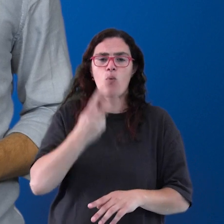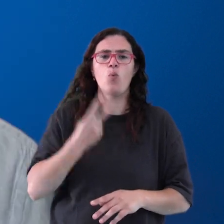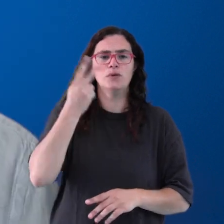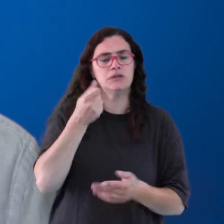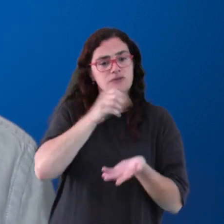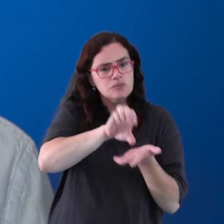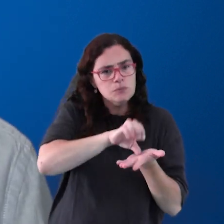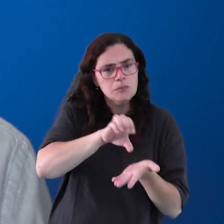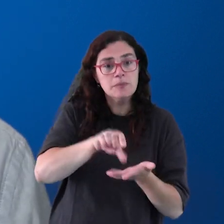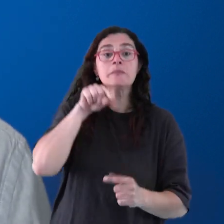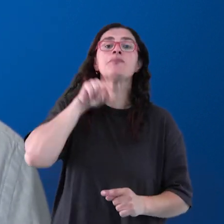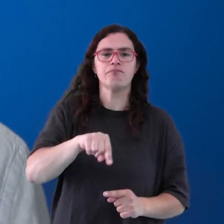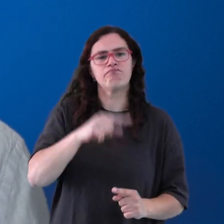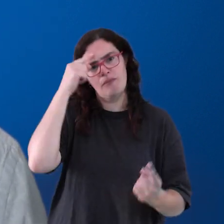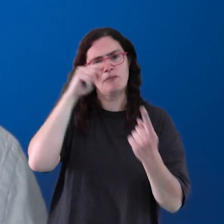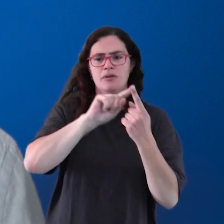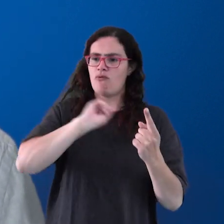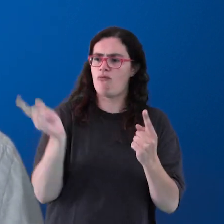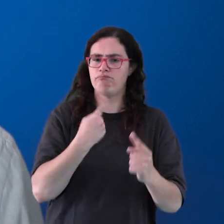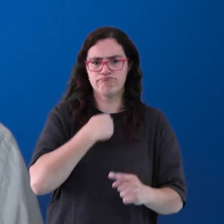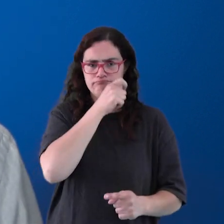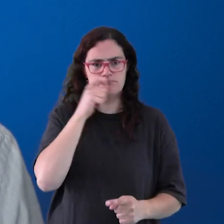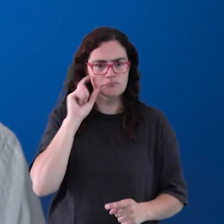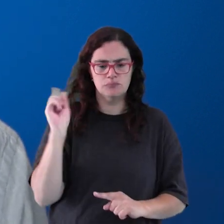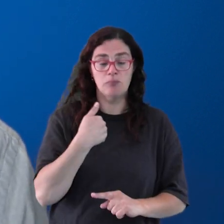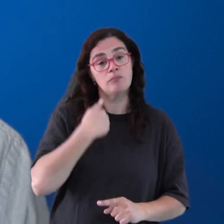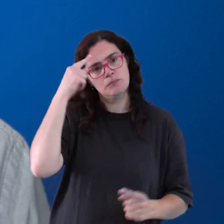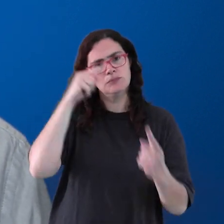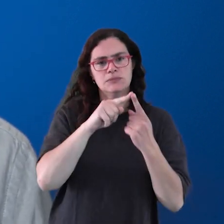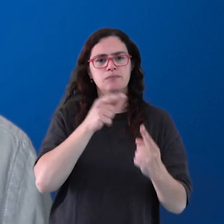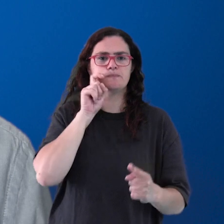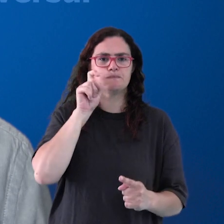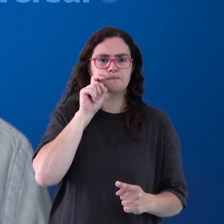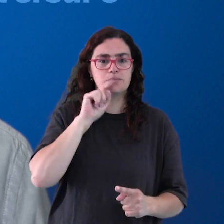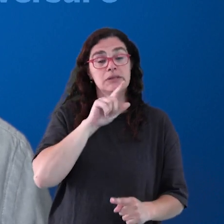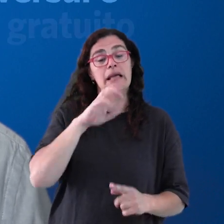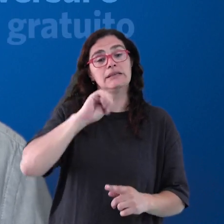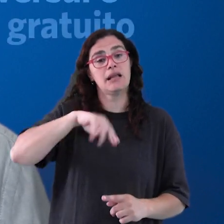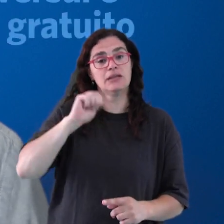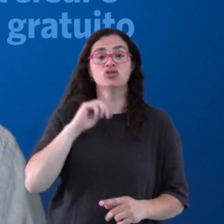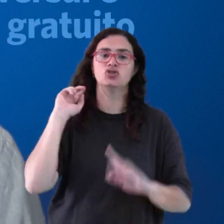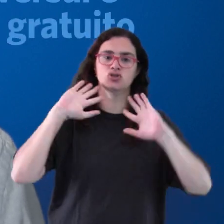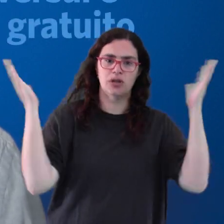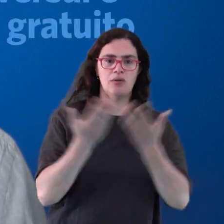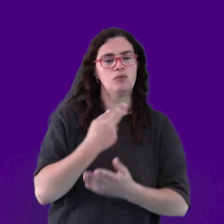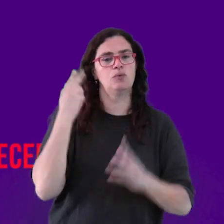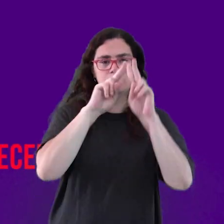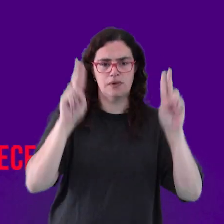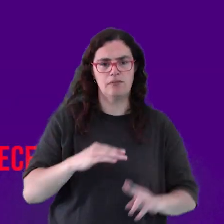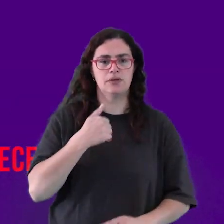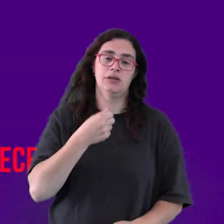de investimento, estes são os nossos compromissos para defender um SNS geral, universal e gratuito.